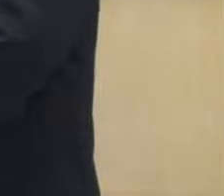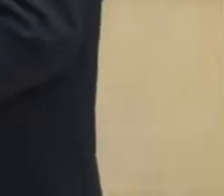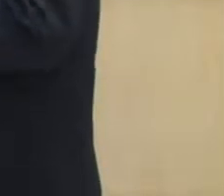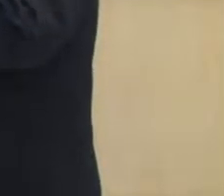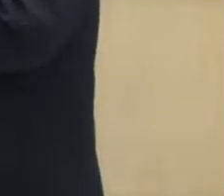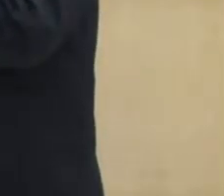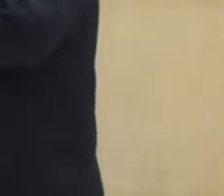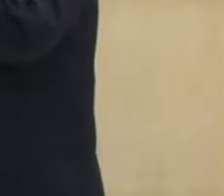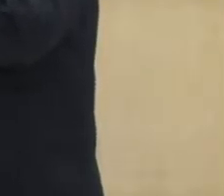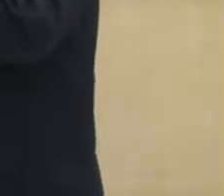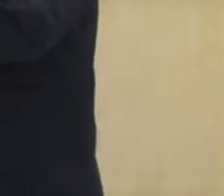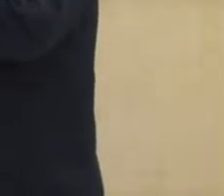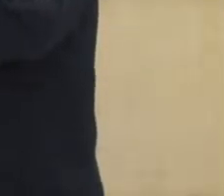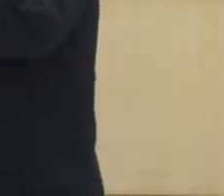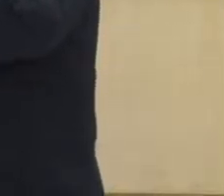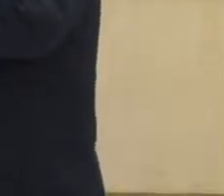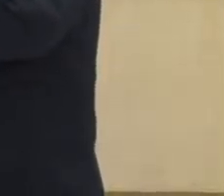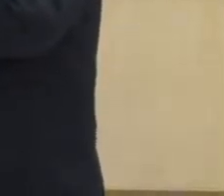homenagem.